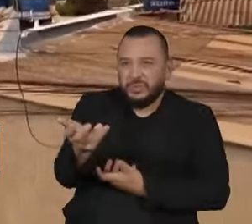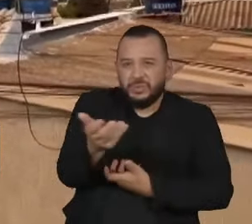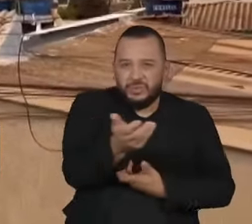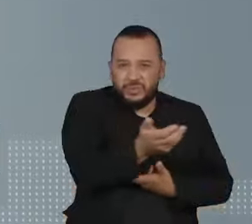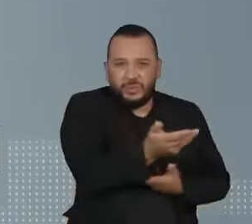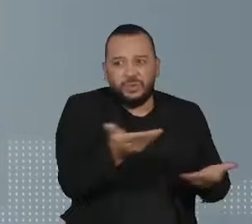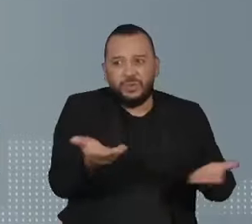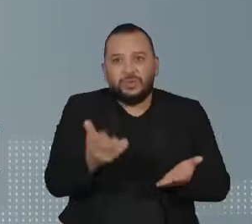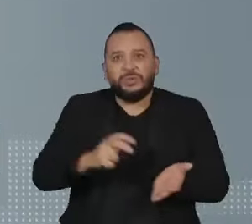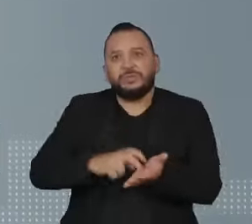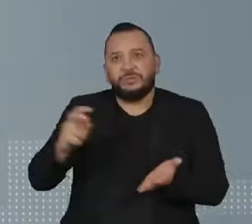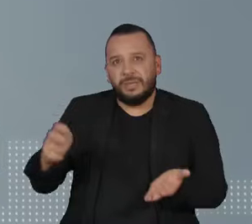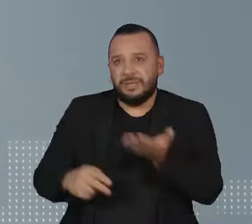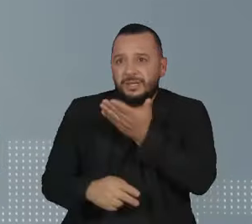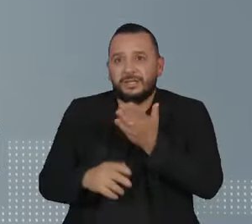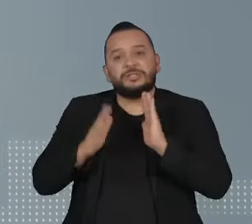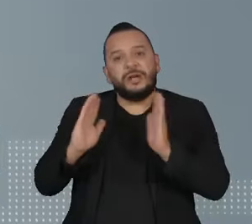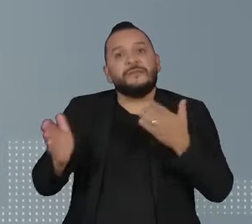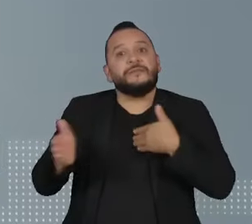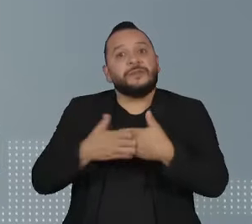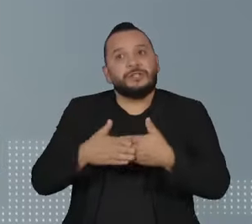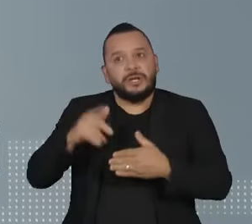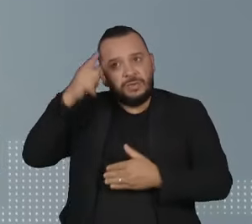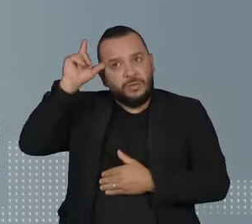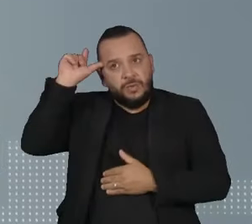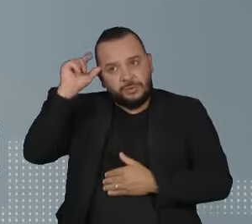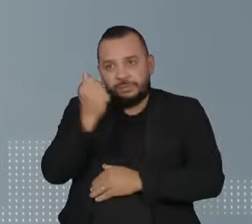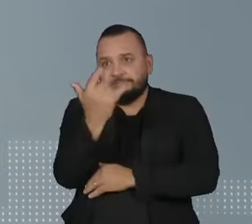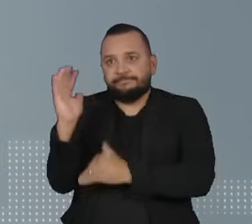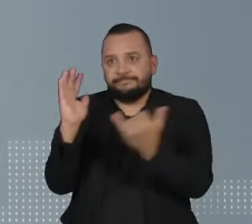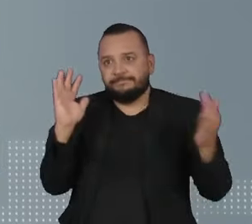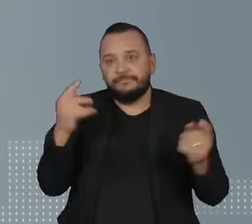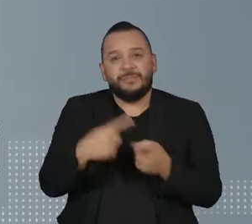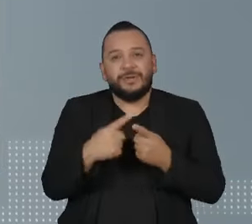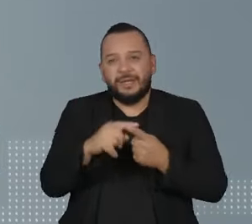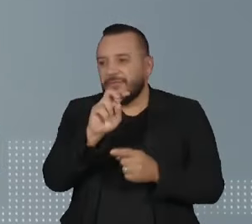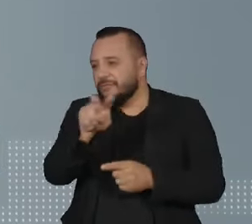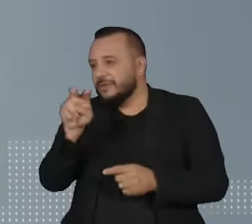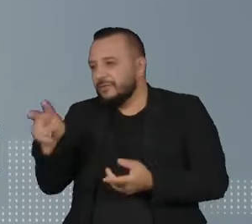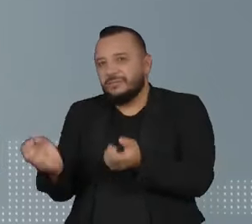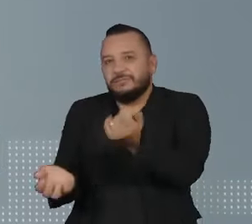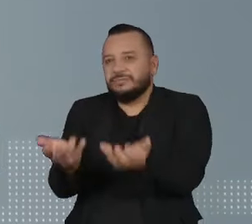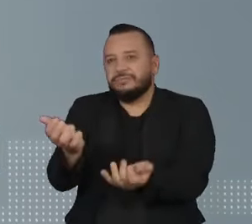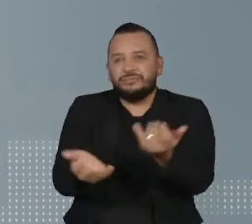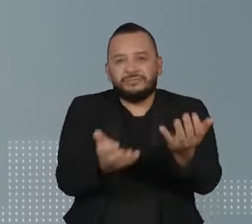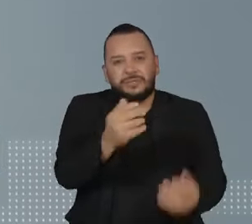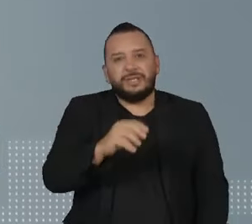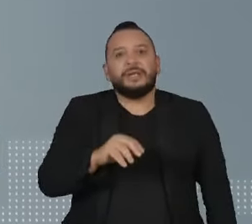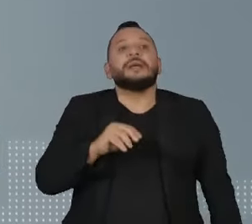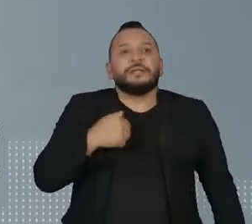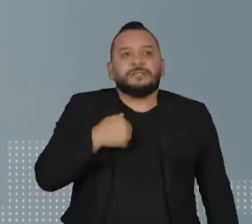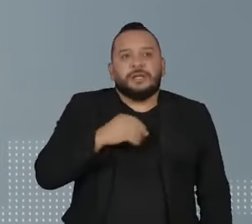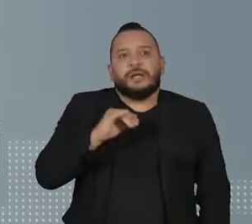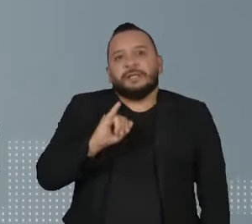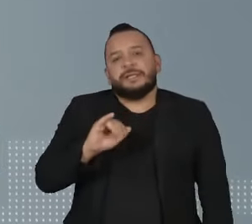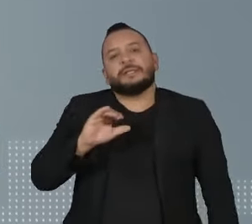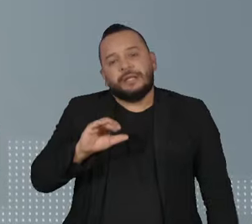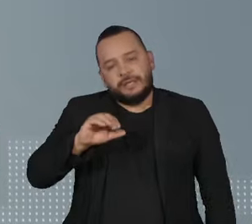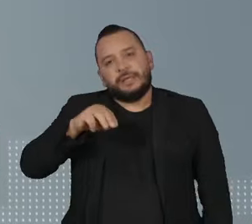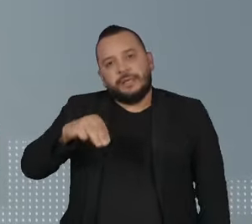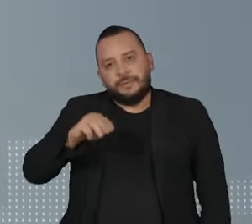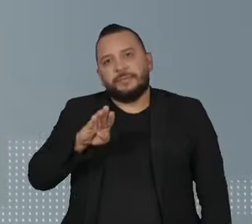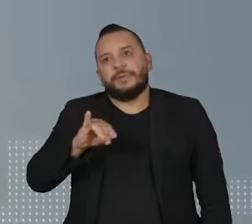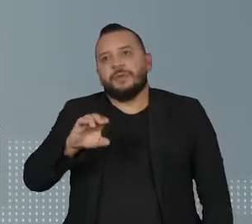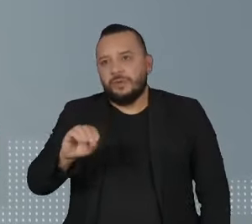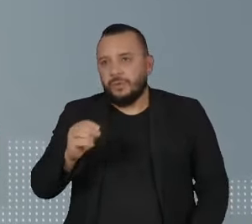o combate ao fogo. O parque foi fechado ontem, depois da identificação de focos de incêndio. O ICMB o suspeita de ação criminosa porque